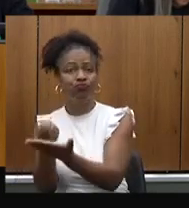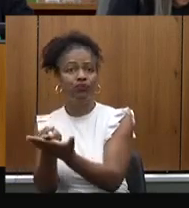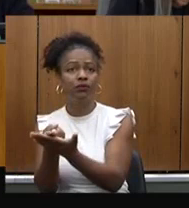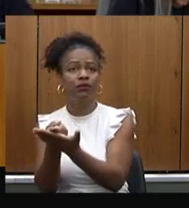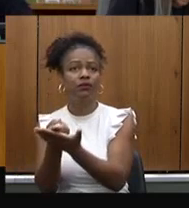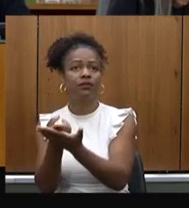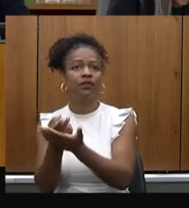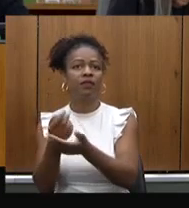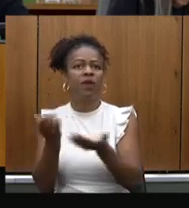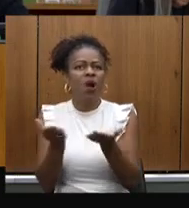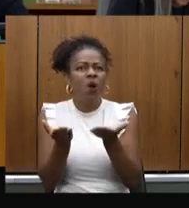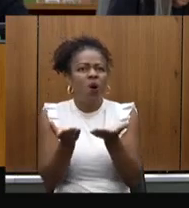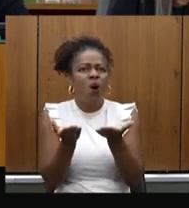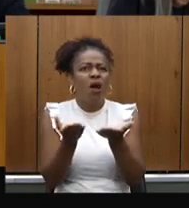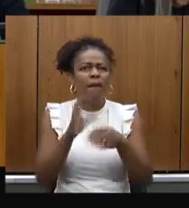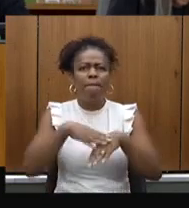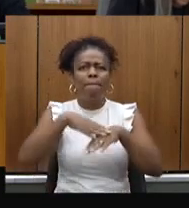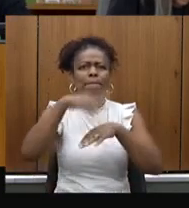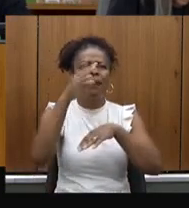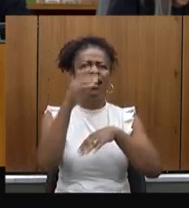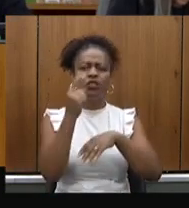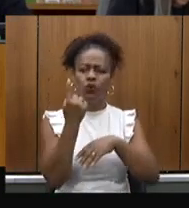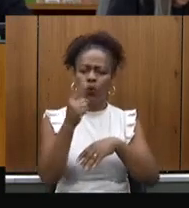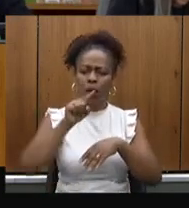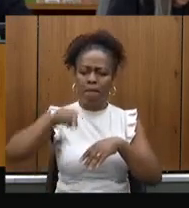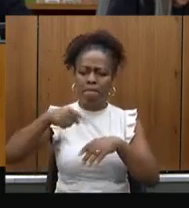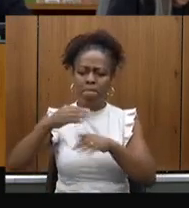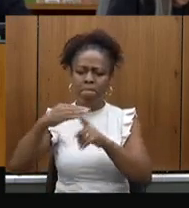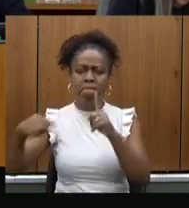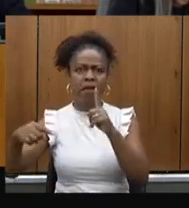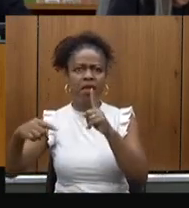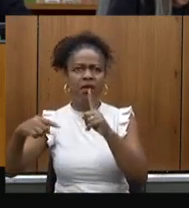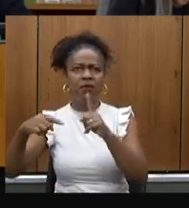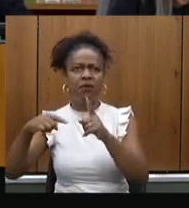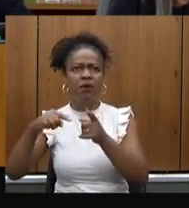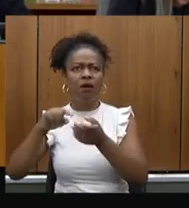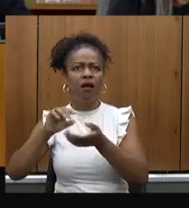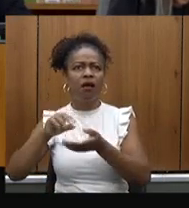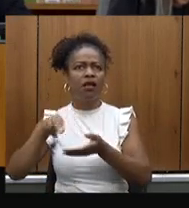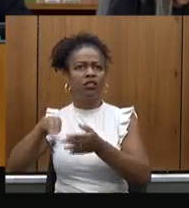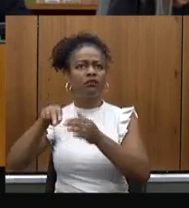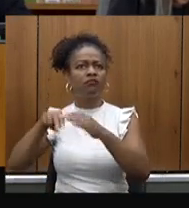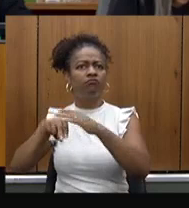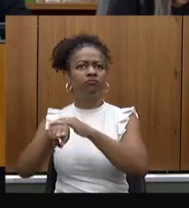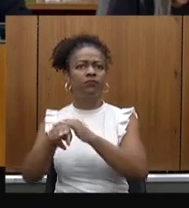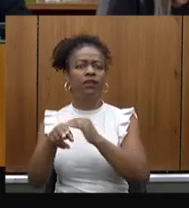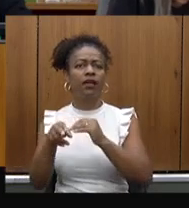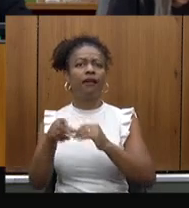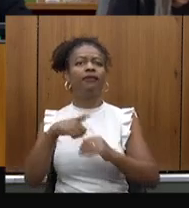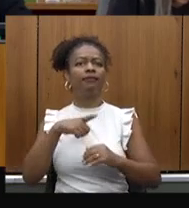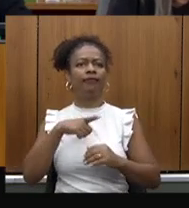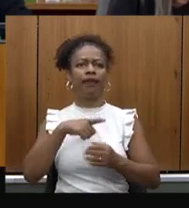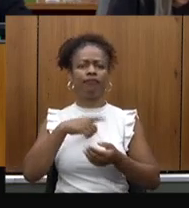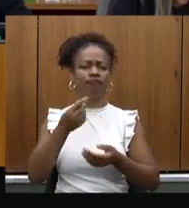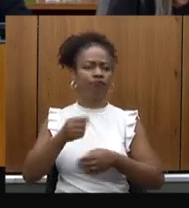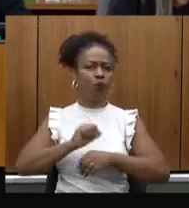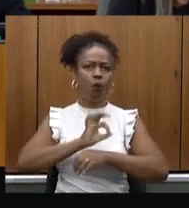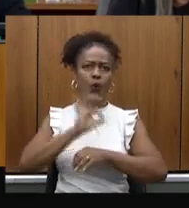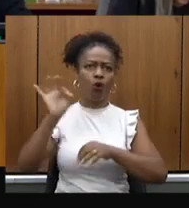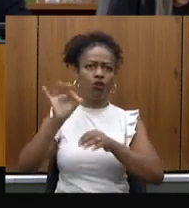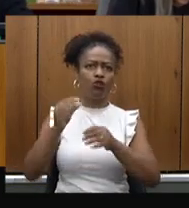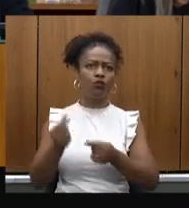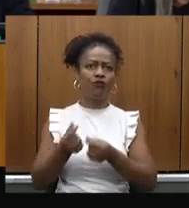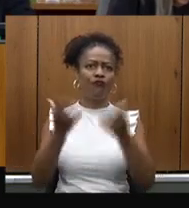com cerca de 1,5 leitos por 100 mil habitantes, um ótimo valor de leitos. Ainda estamos correndo atrás, lembrando que temos